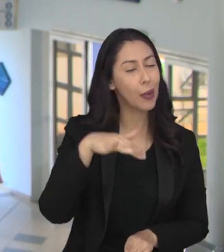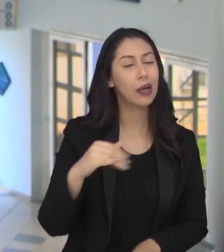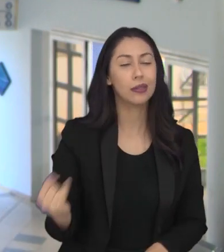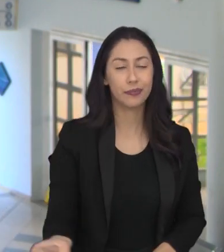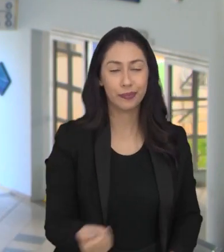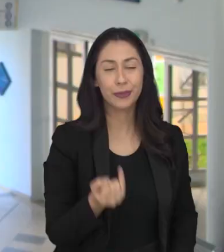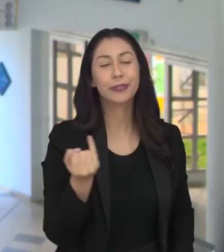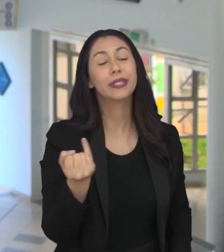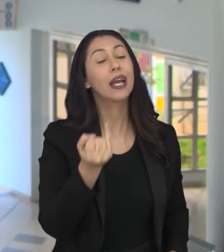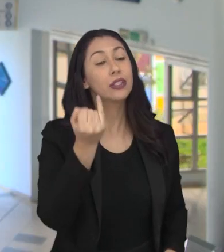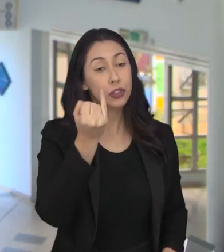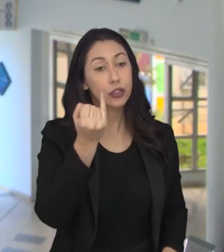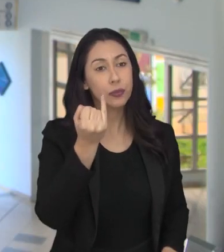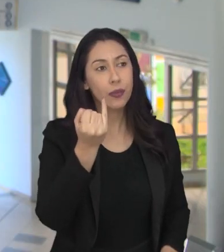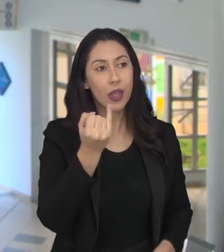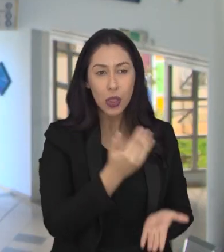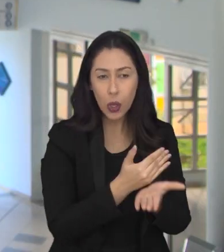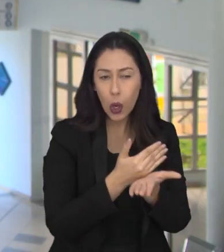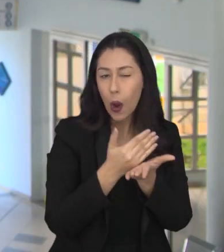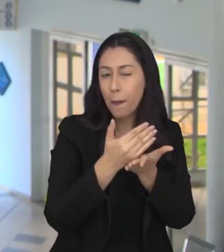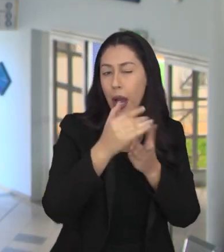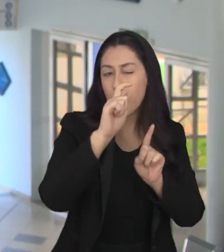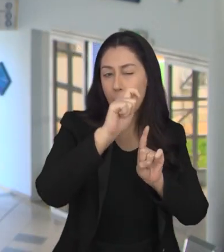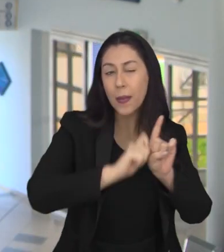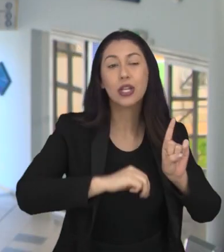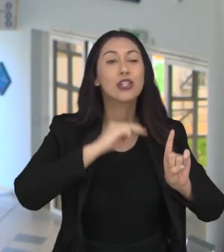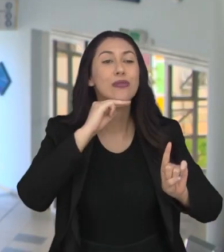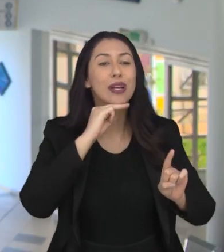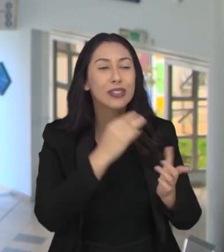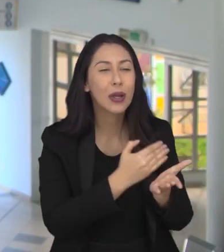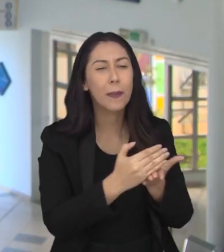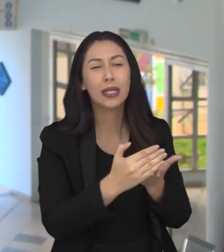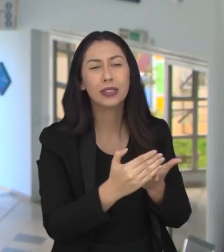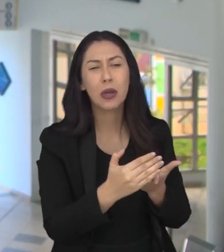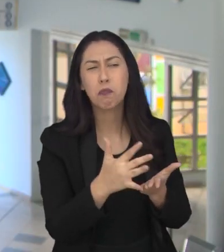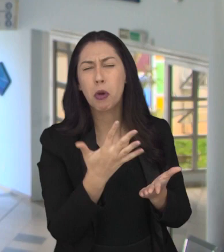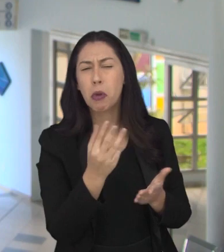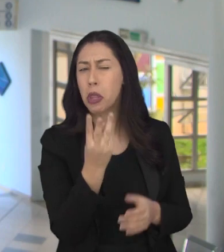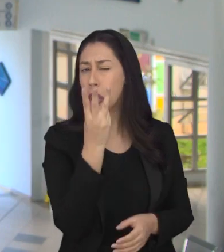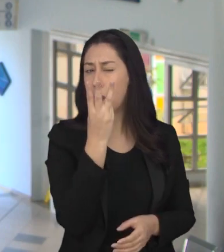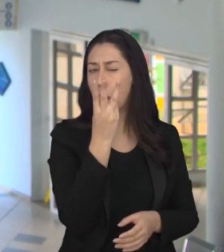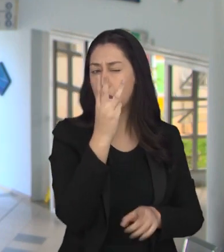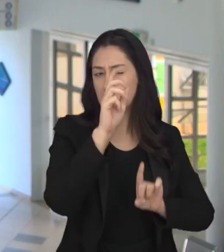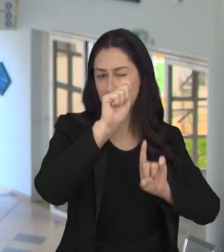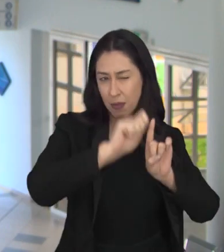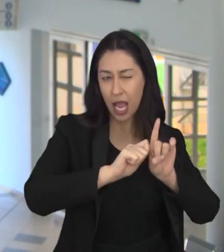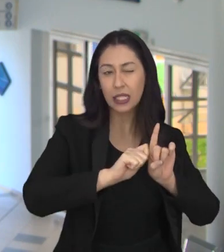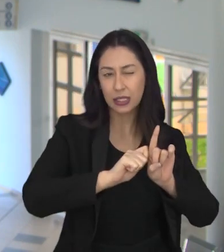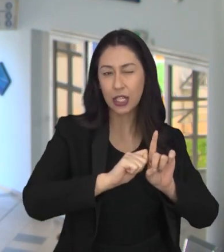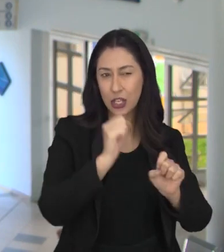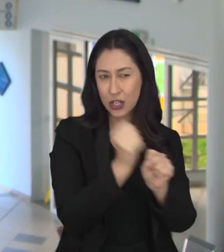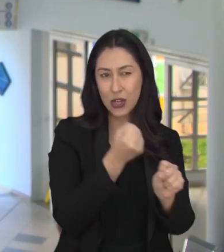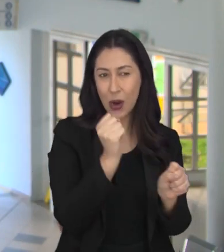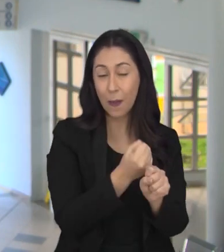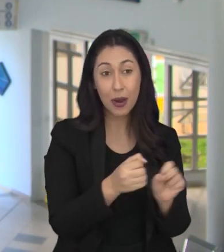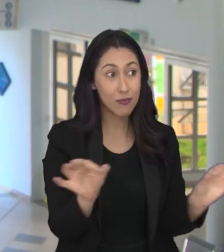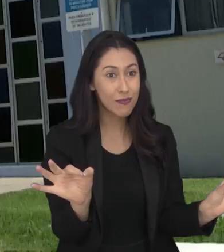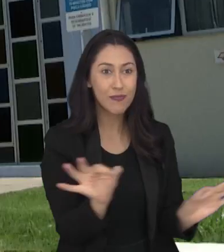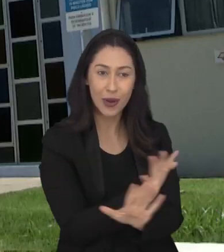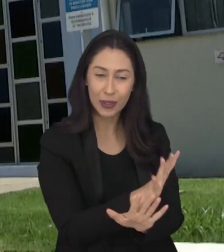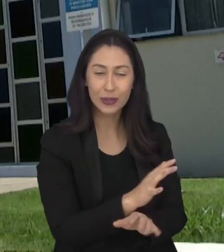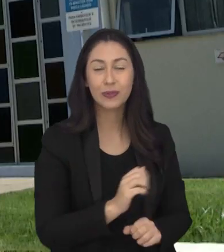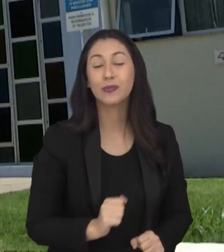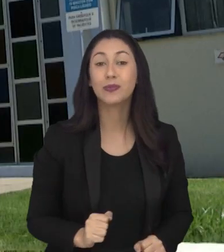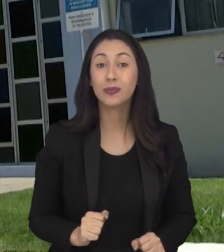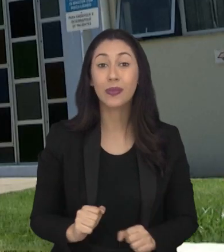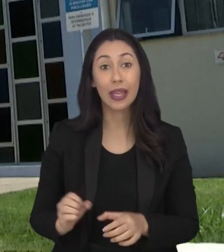também. Comecinho de março a gente deve começar. A gente acredita que três meses de obra a gente já vai estar com essa estrutura aí para a população.